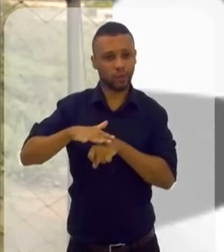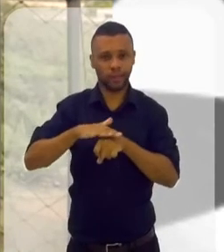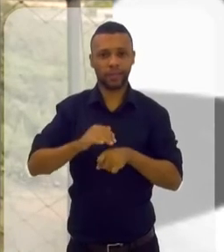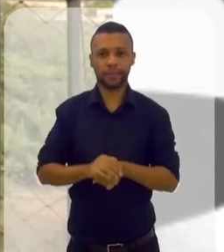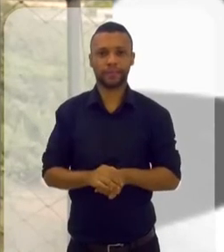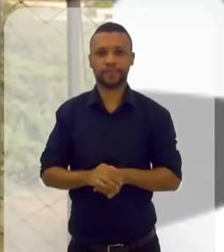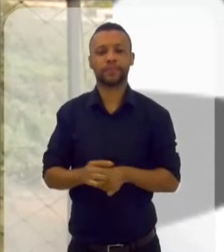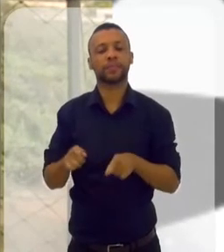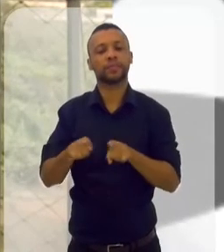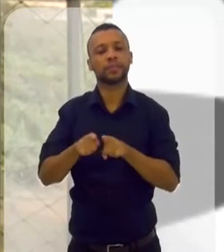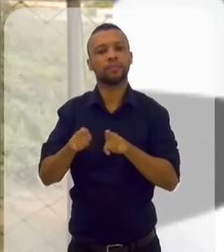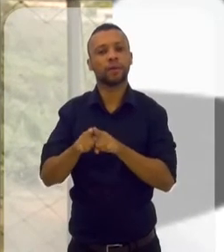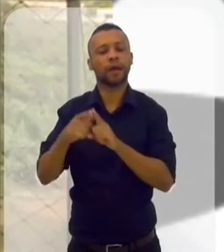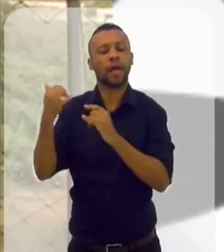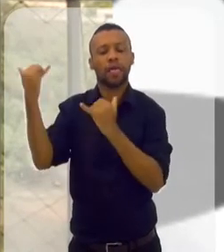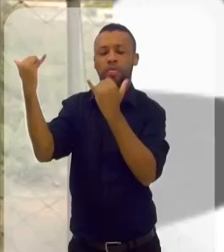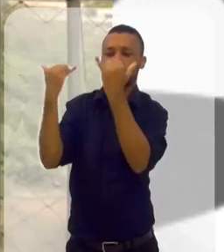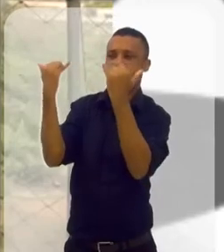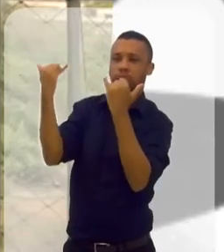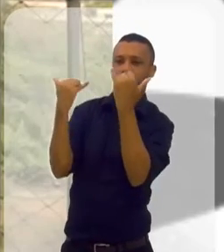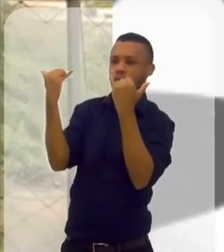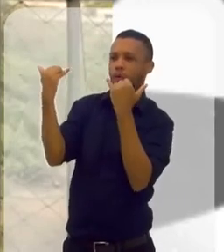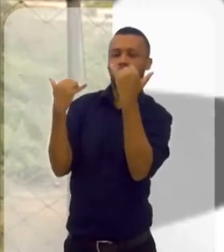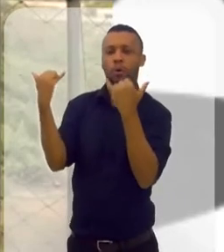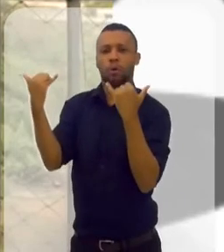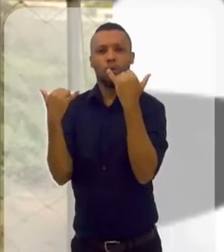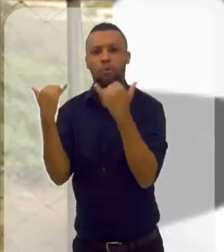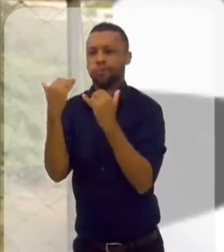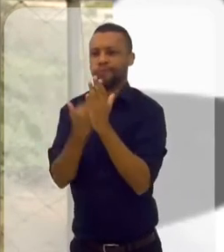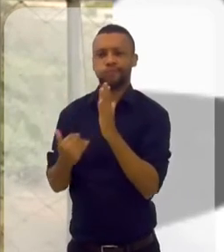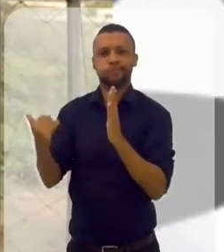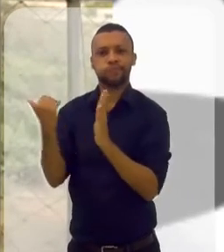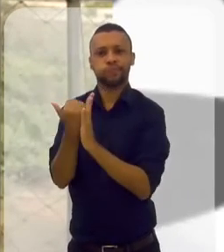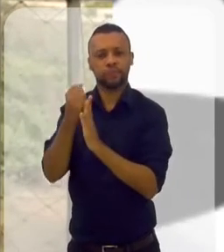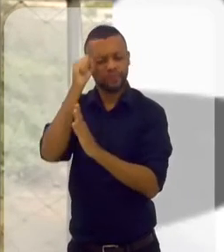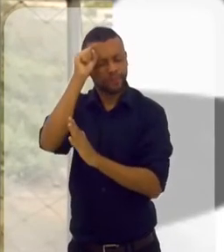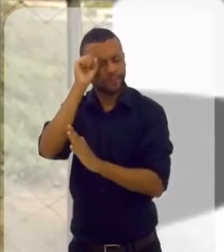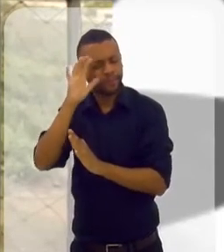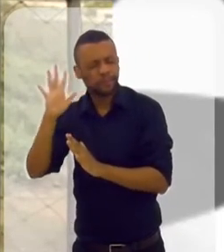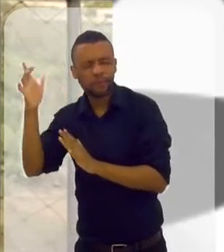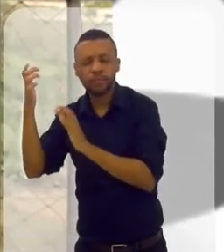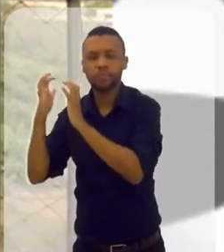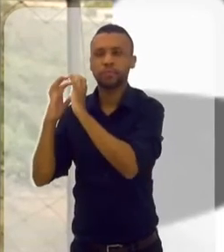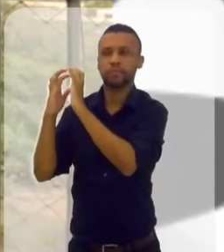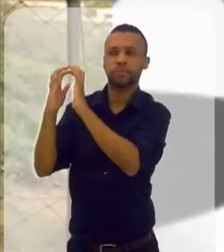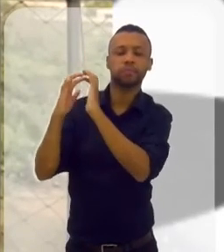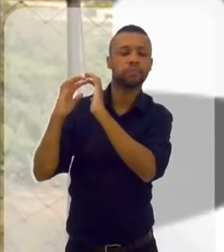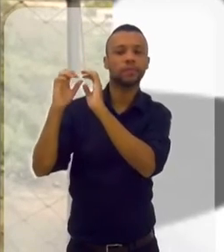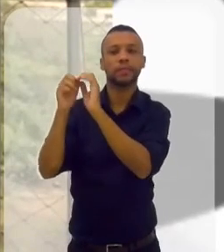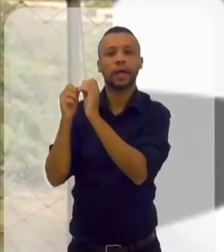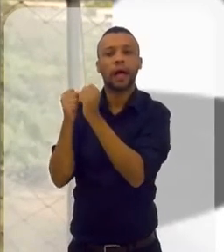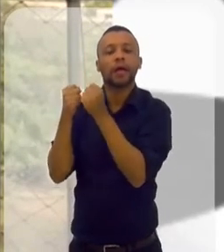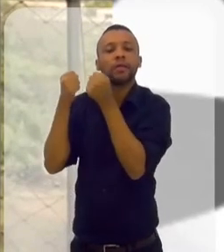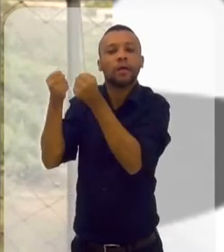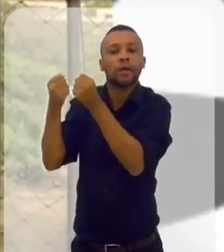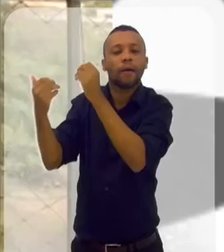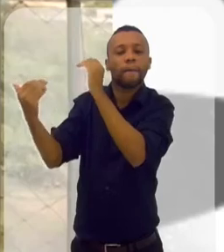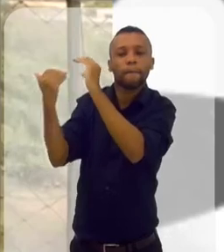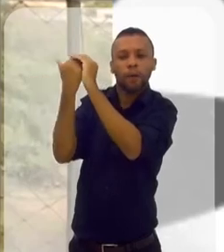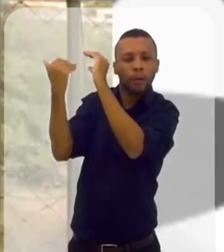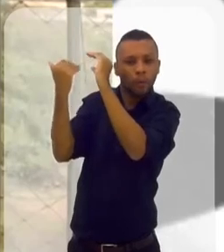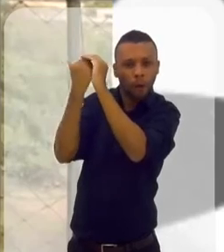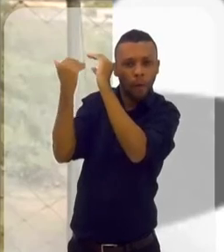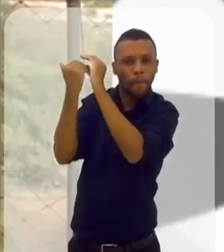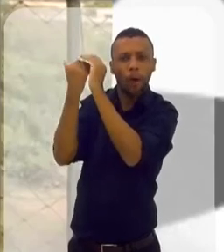E a sobrecarga de informação, que a gente estava falando. Então, quando você está fazendo uma mentalização, uma autoajuda, você está sobrecarregando a sua